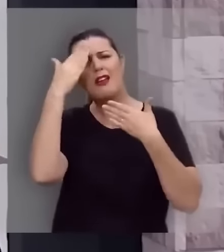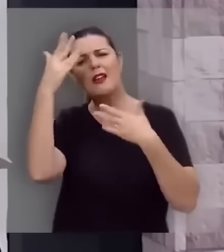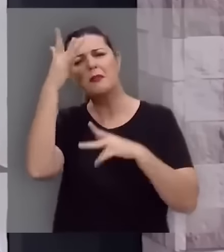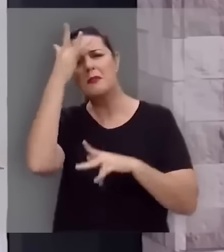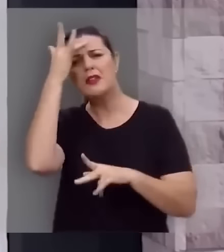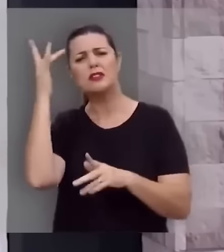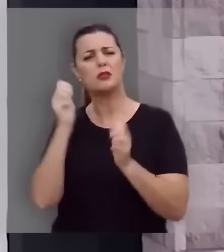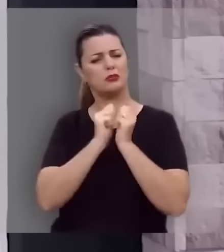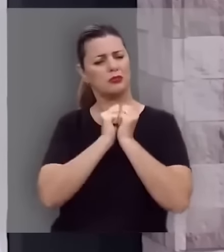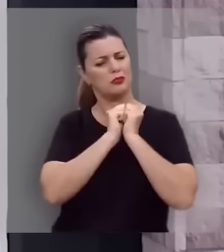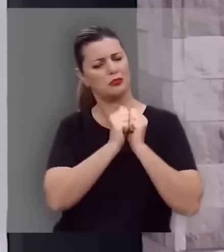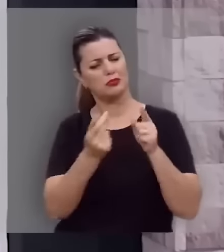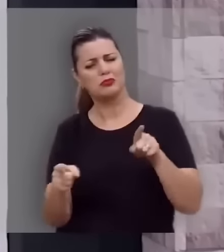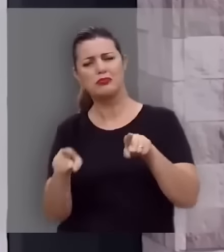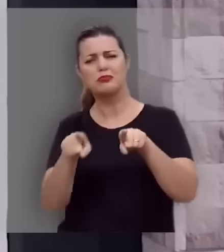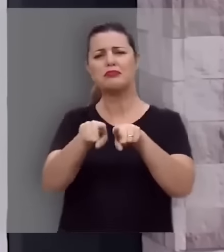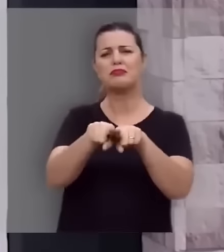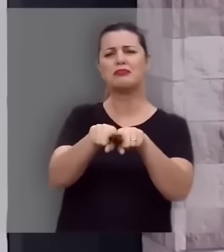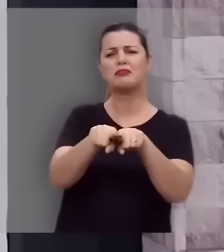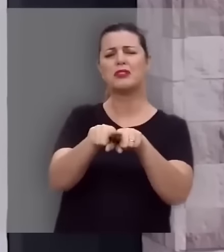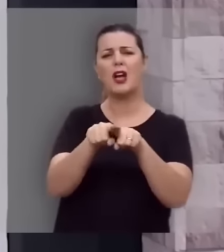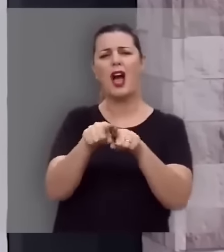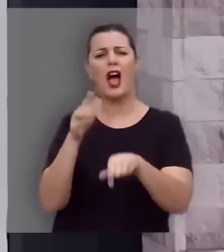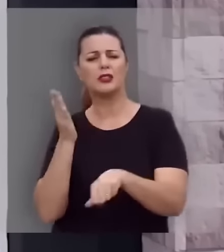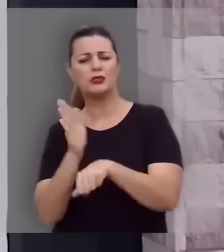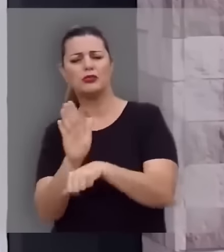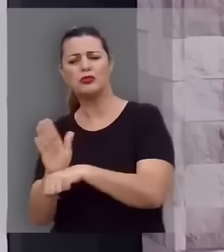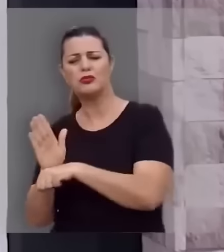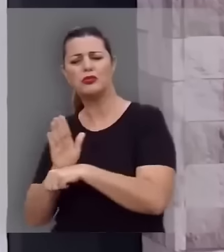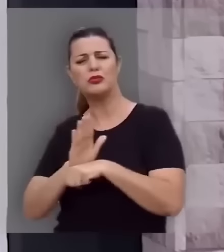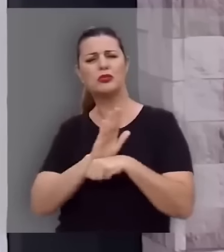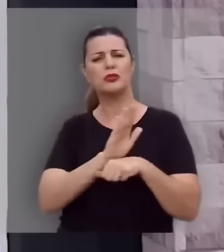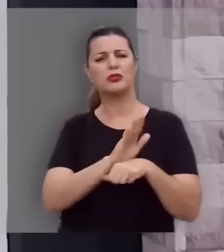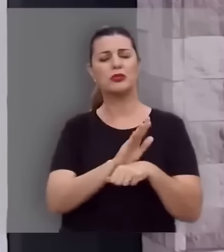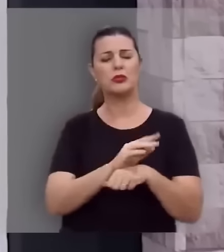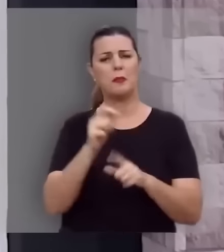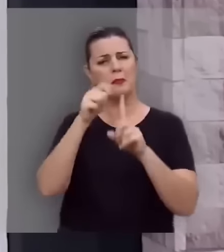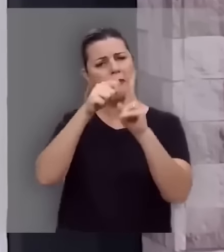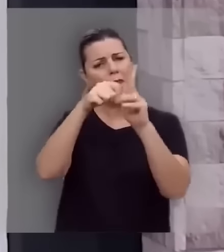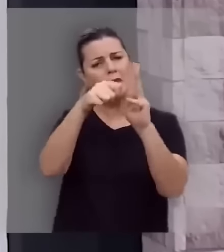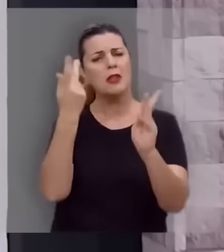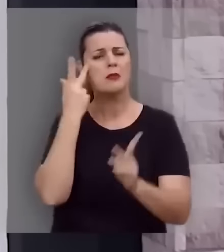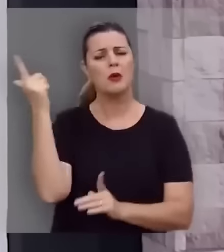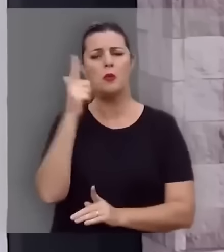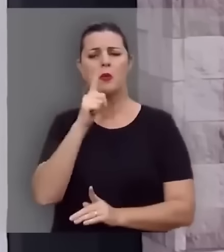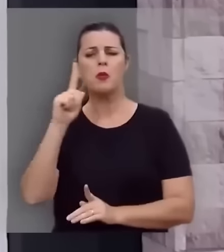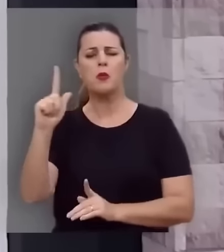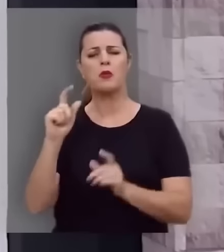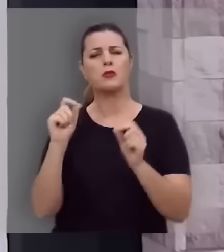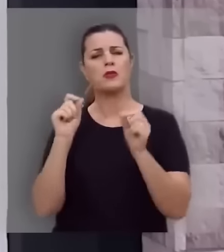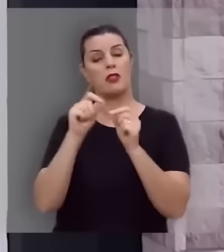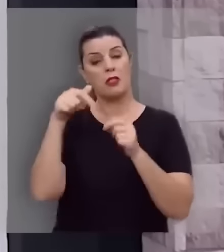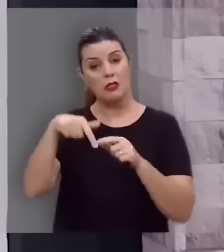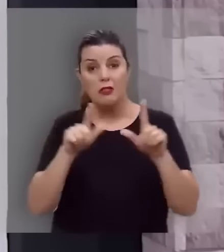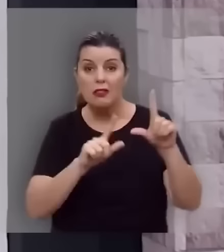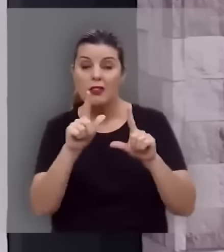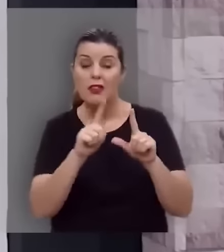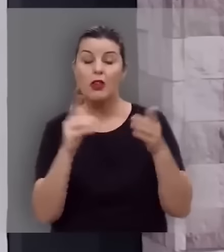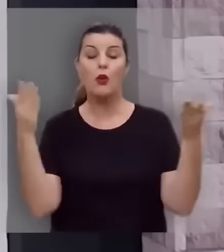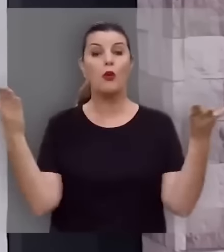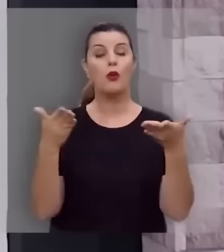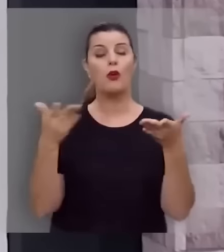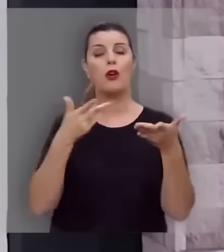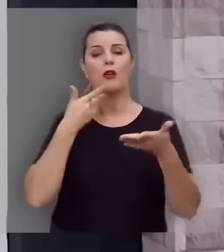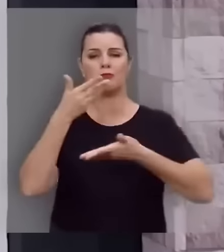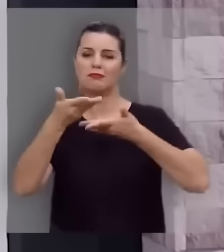aos parceiros em missão que têm cooperado mensalmente para que este programa seja mantido no ar. E hoje